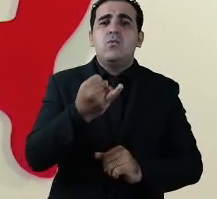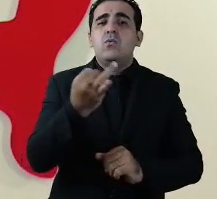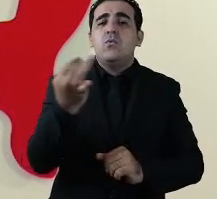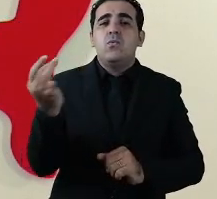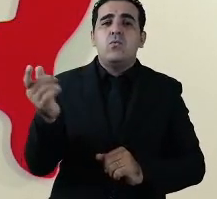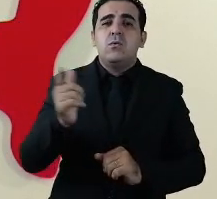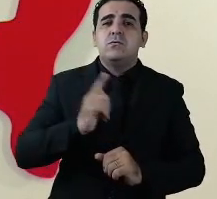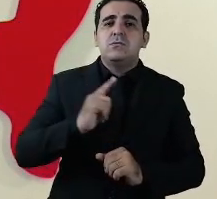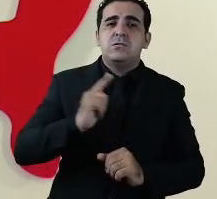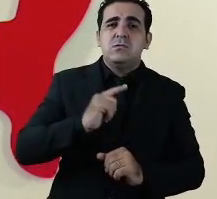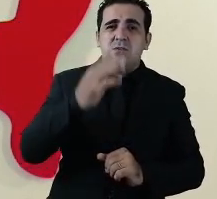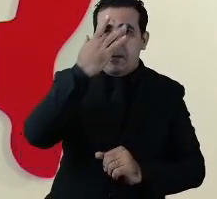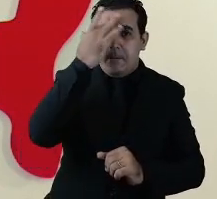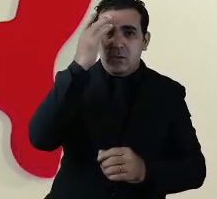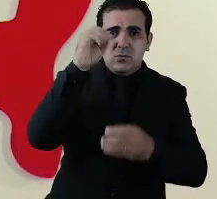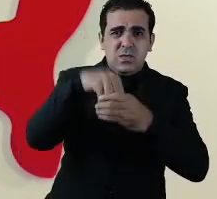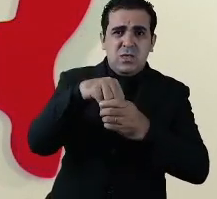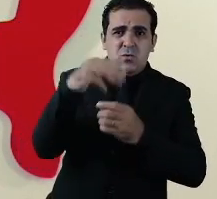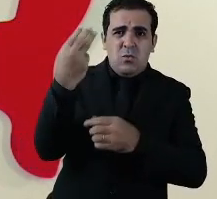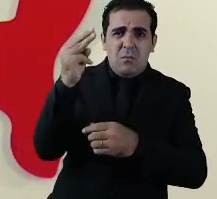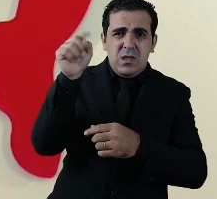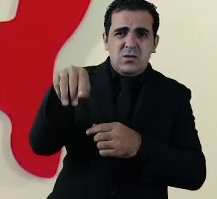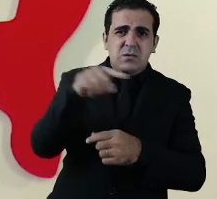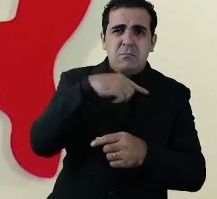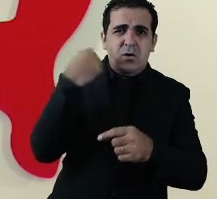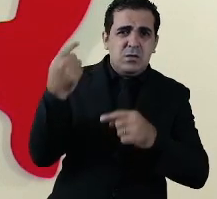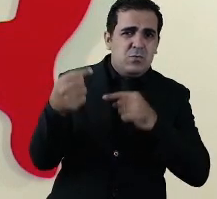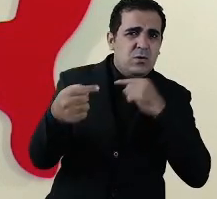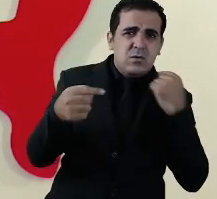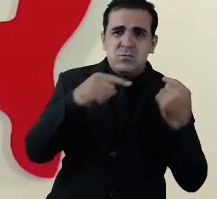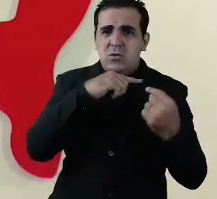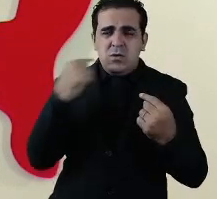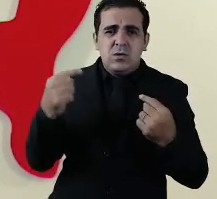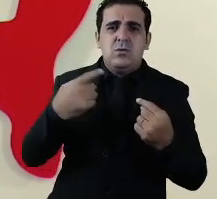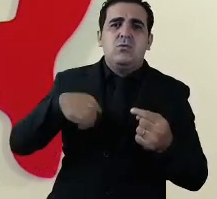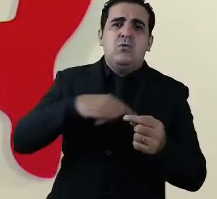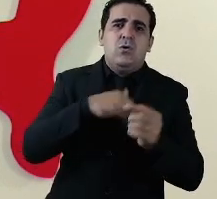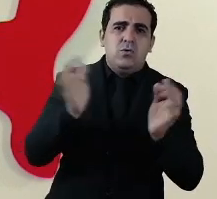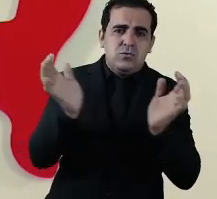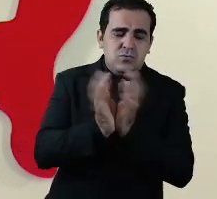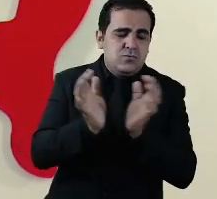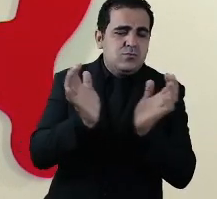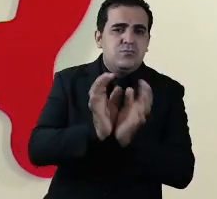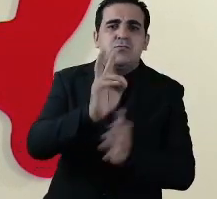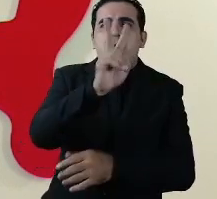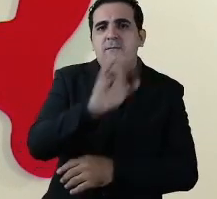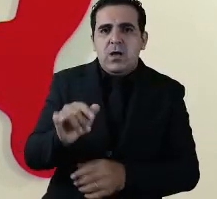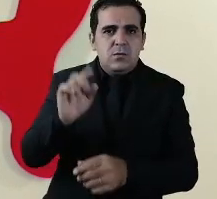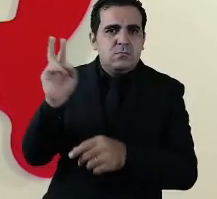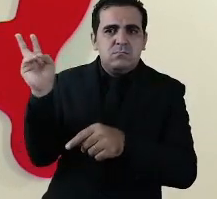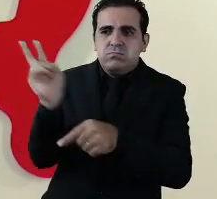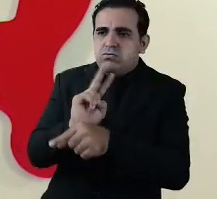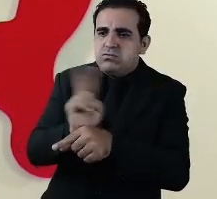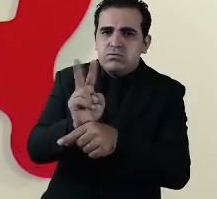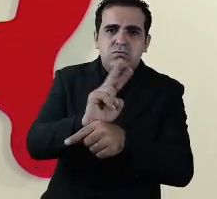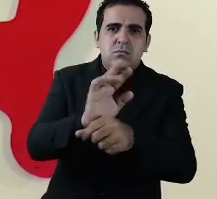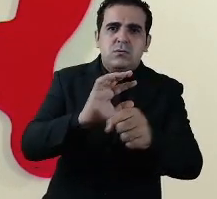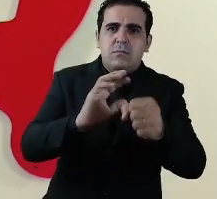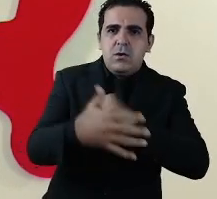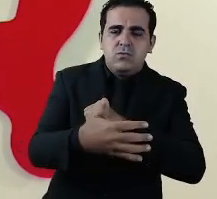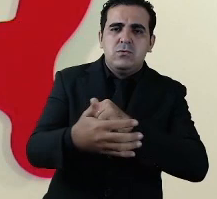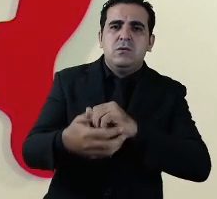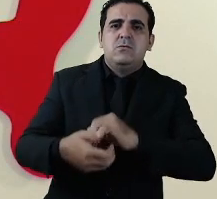maranhenses morrendo nossa equipe estará obstinada para derrotar o